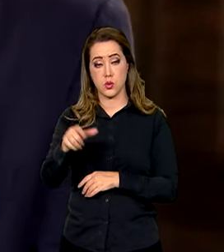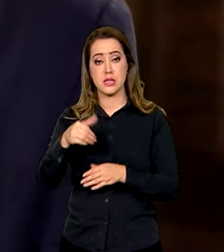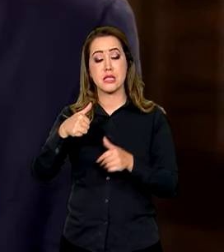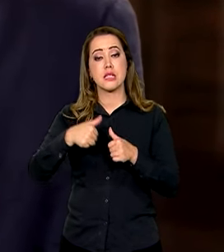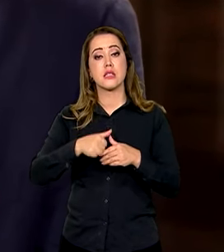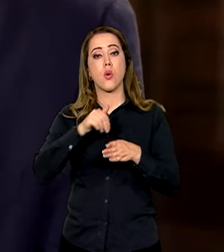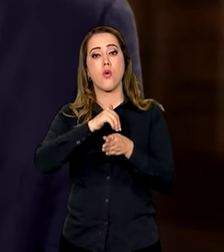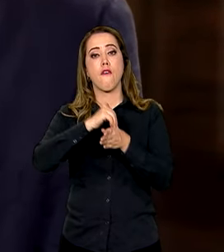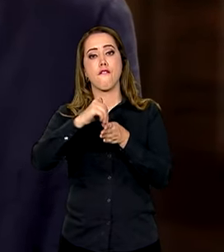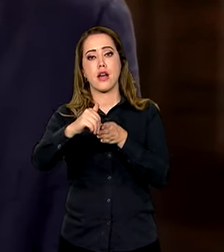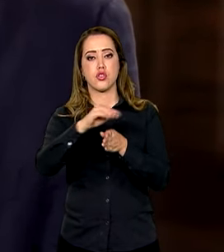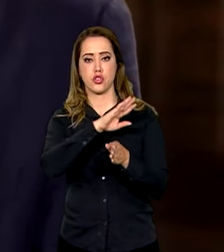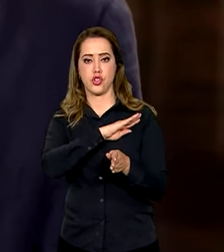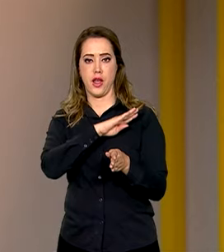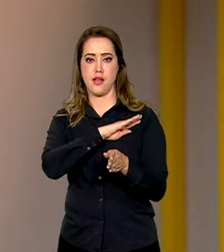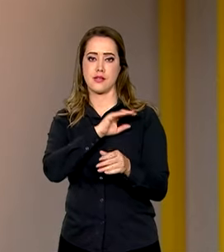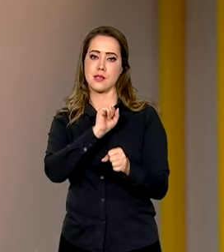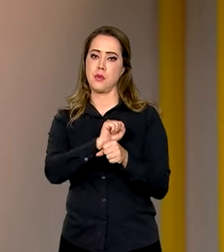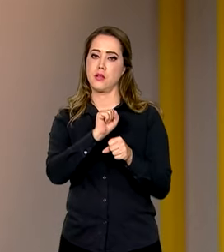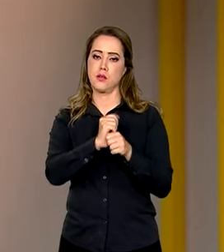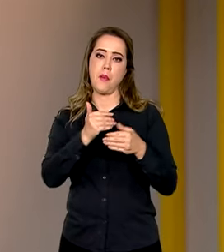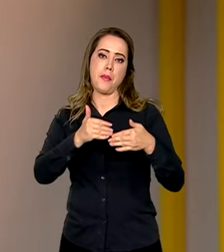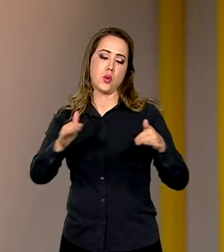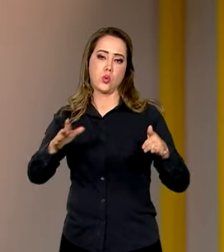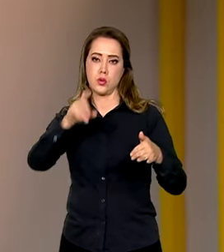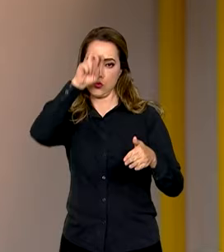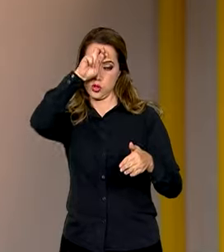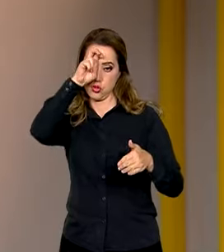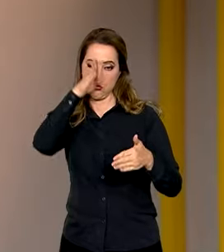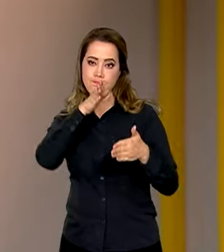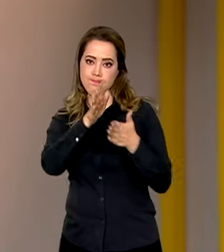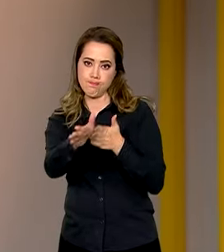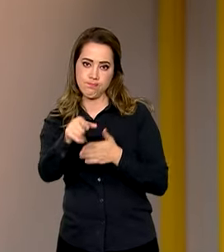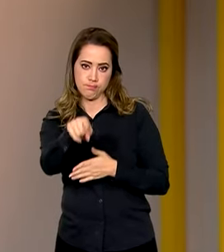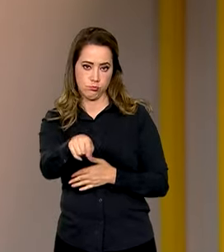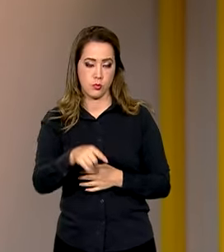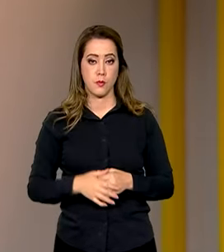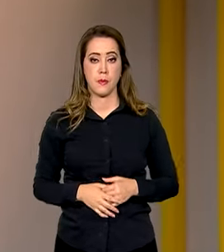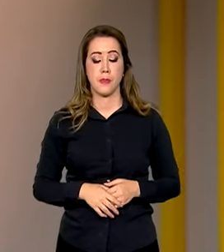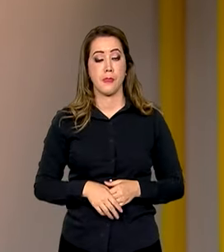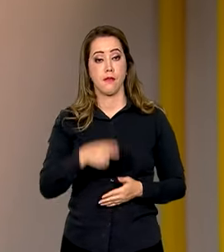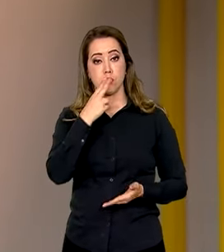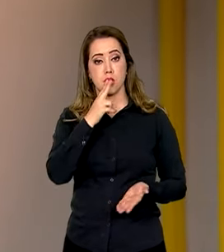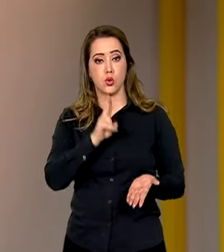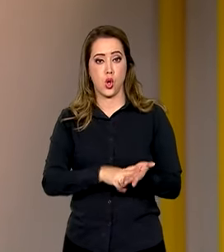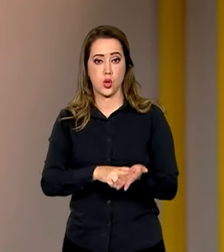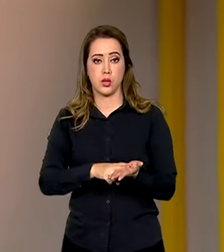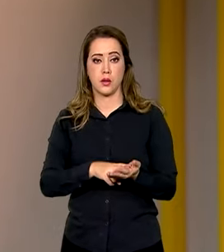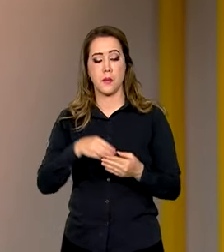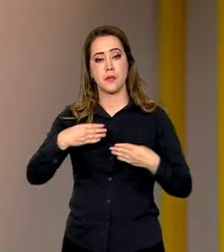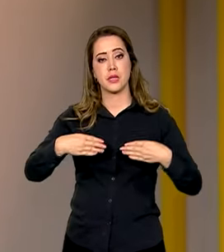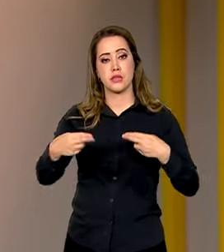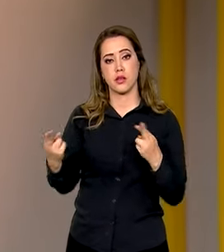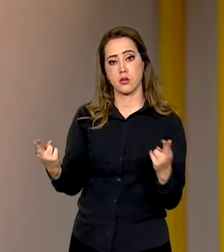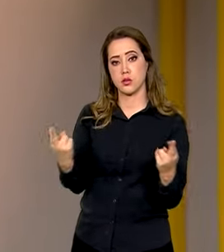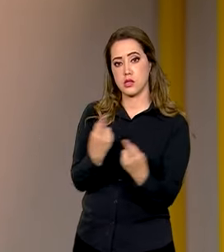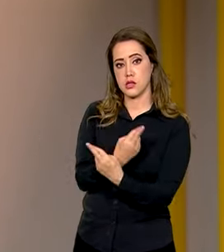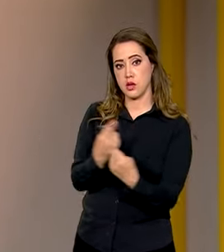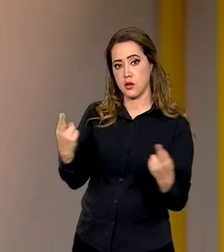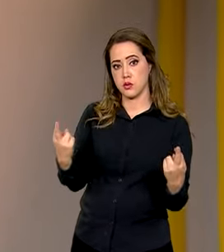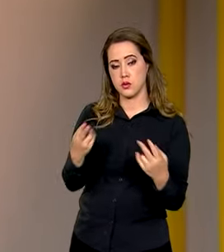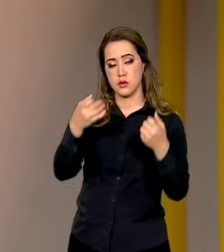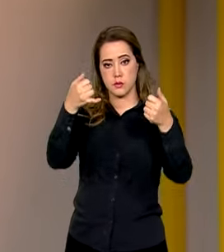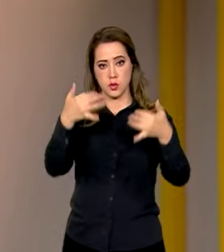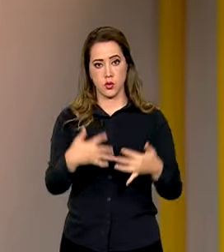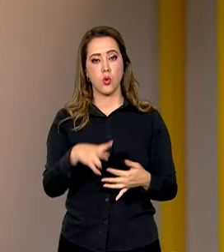e que não saíram até o momento. E em nota, o Ministério das Relações Exteriores confirmou que foi informado no